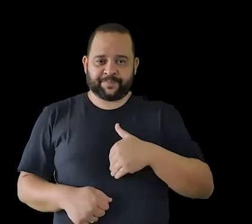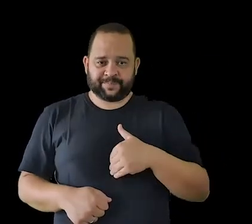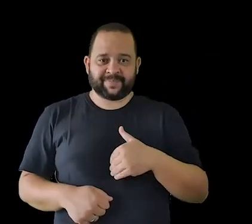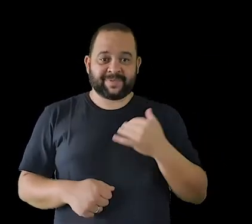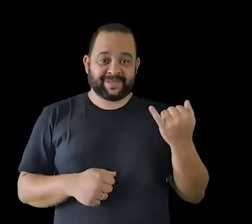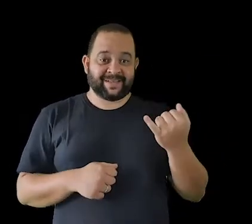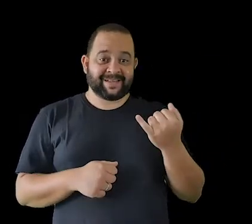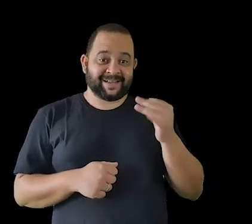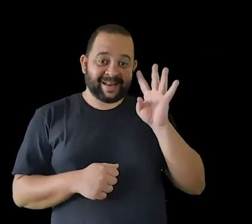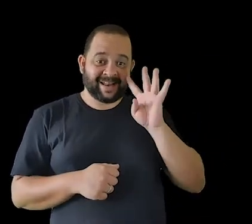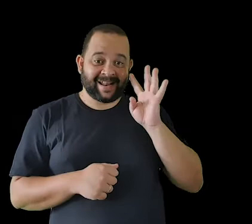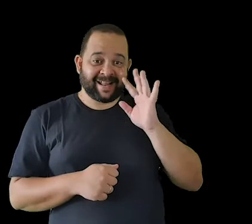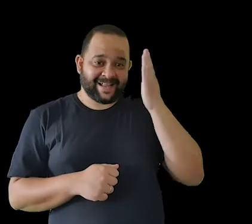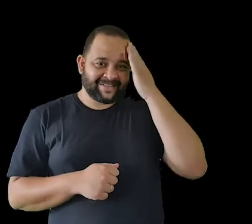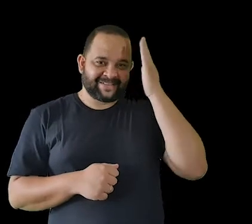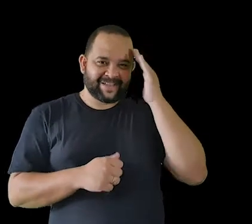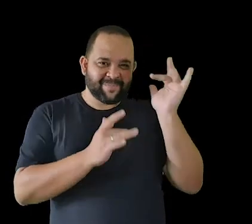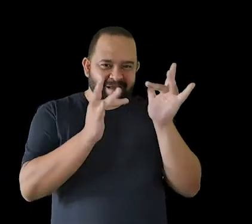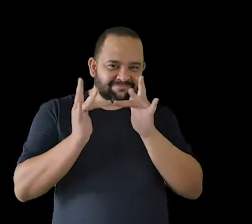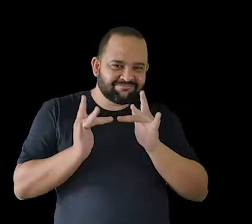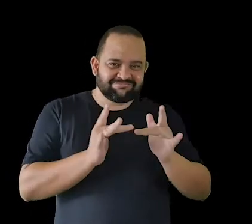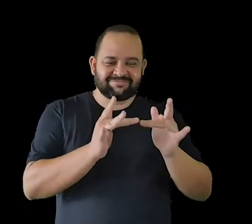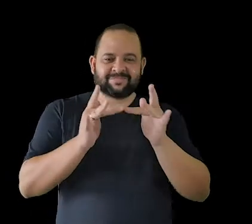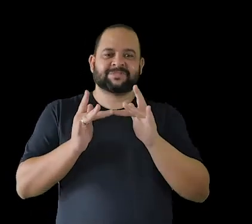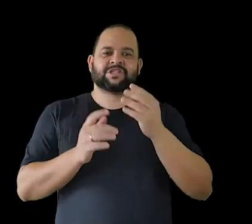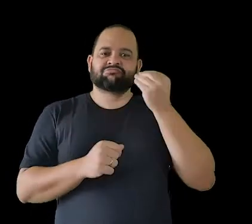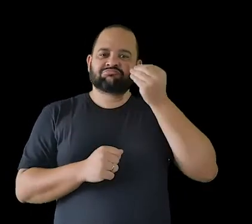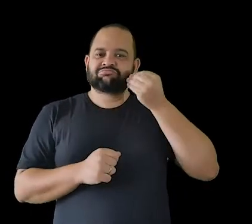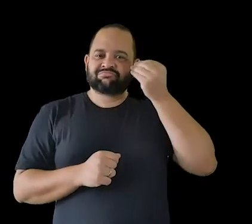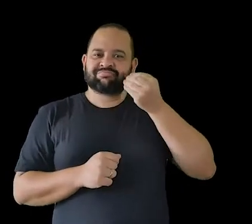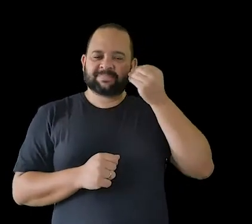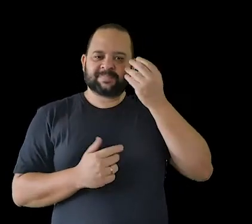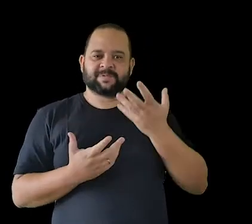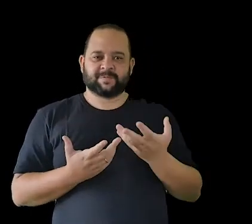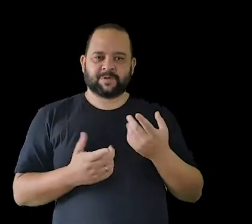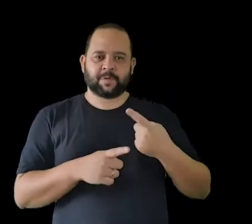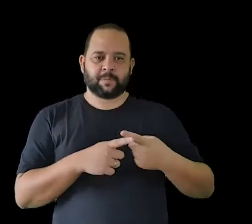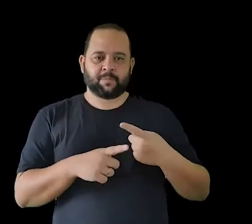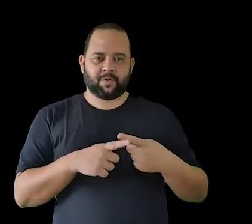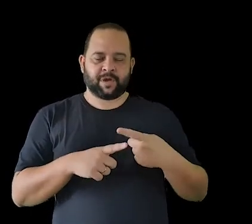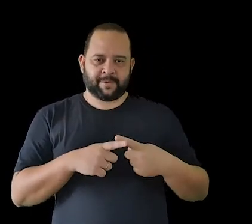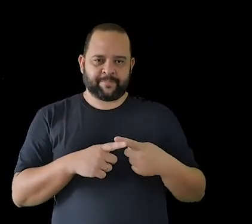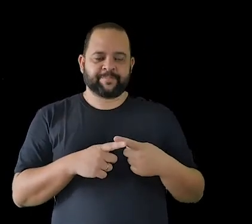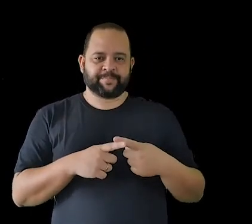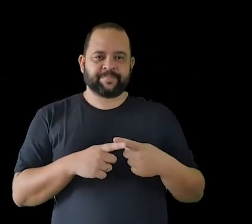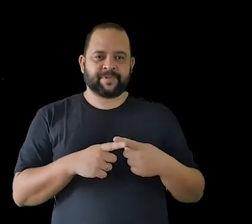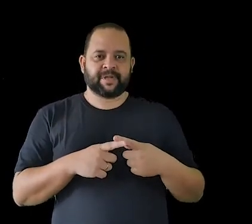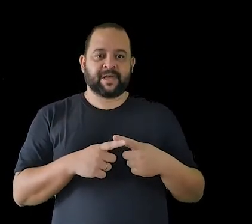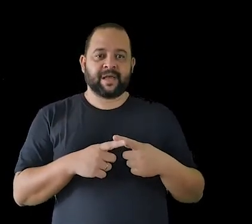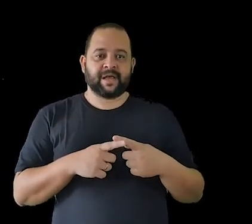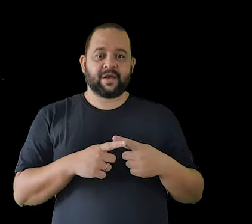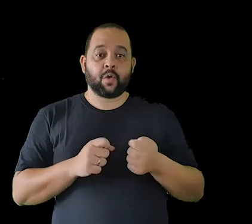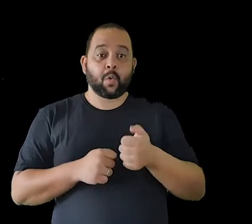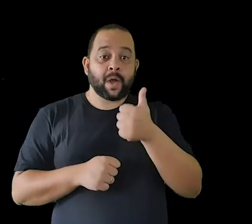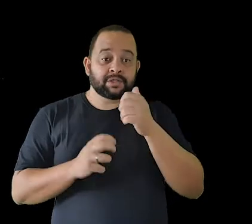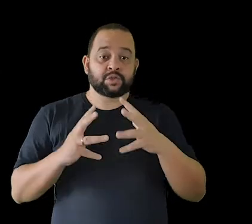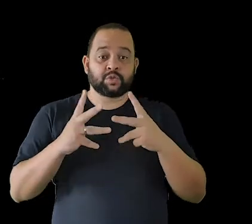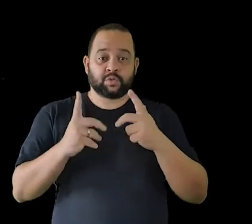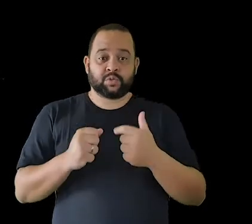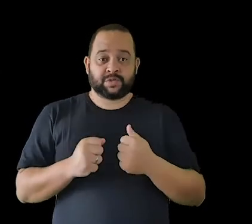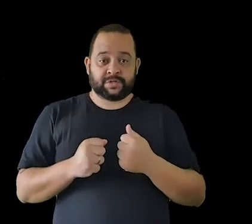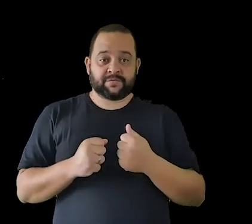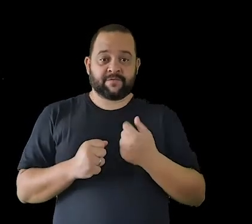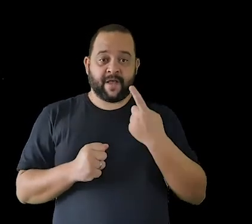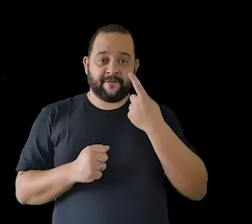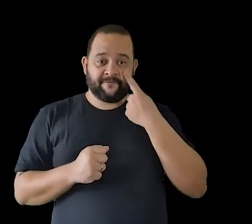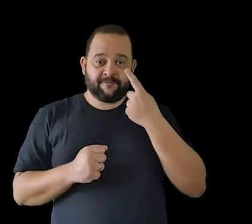curiosa essas ligações, porque boa parte do programa que a gente vai ver hoje também